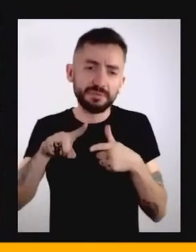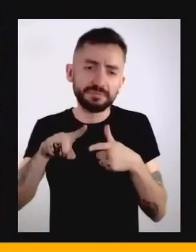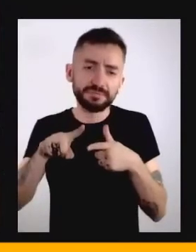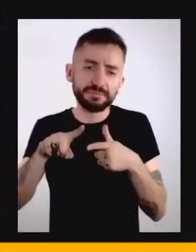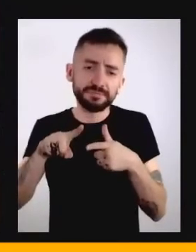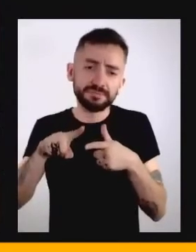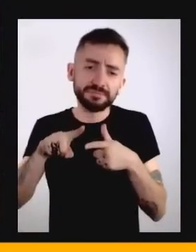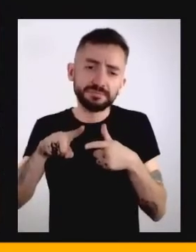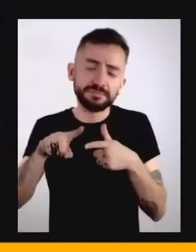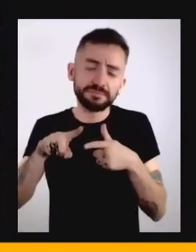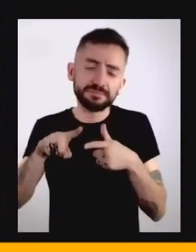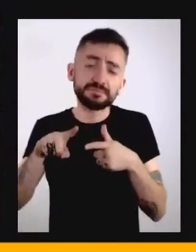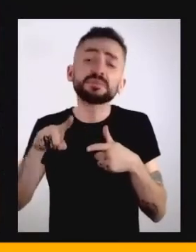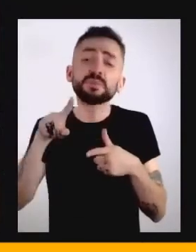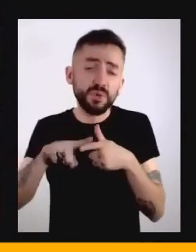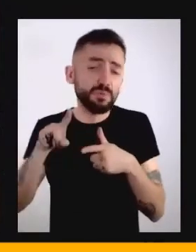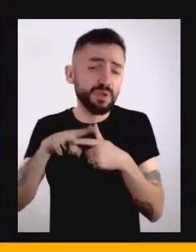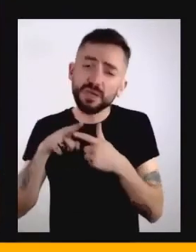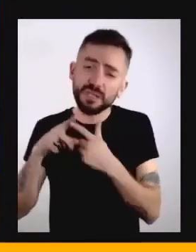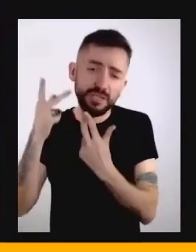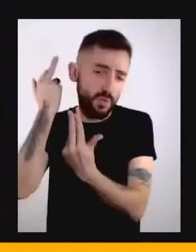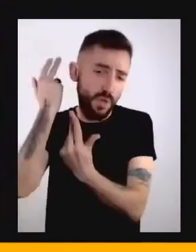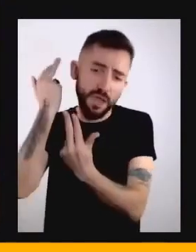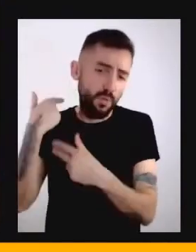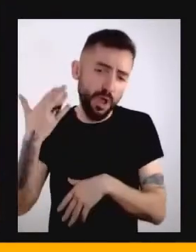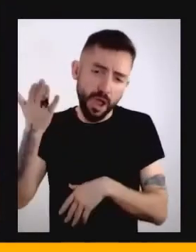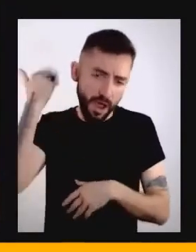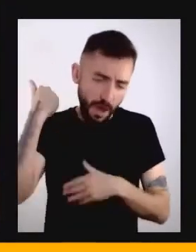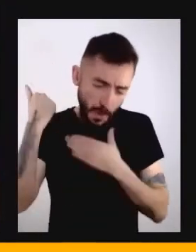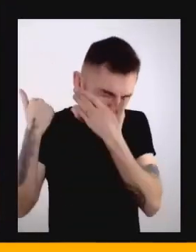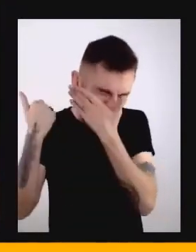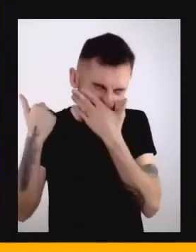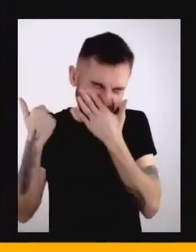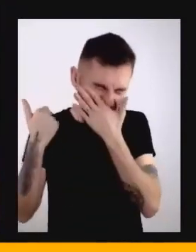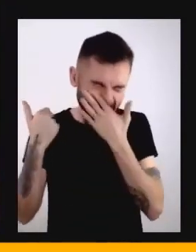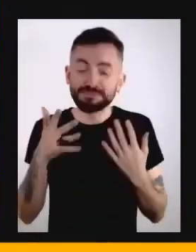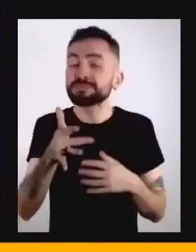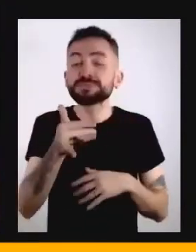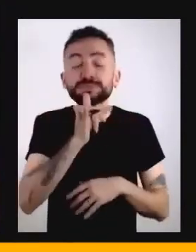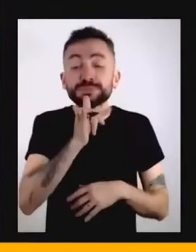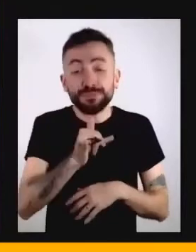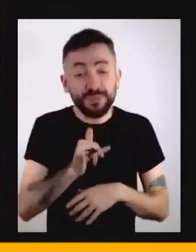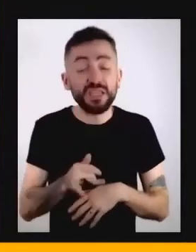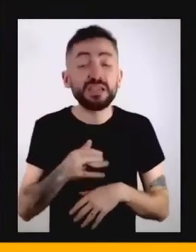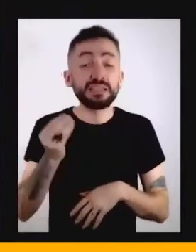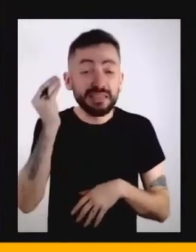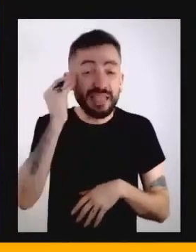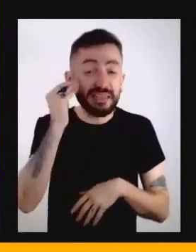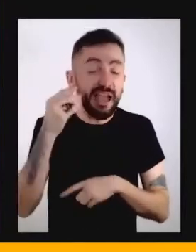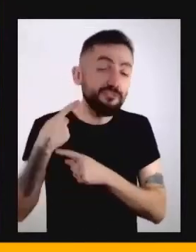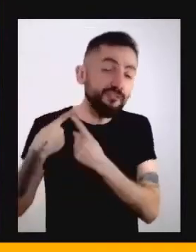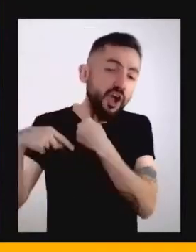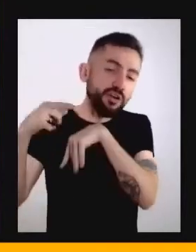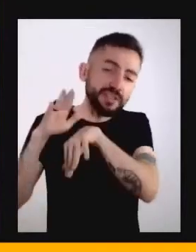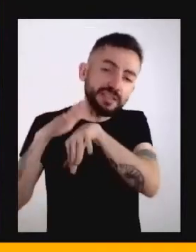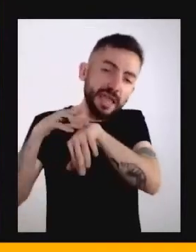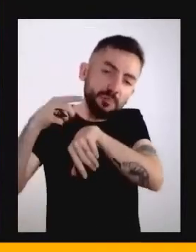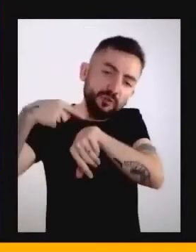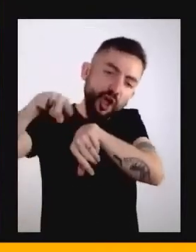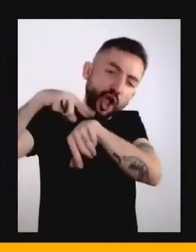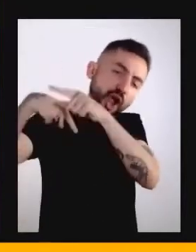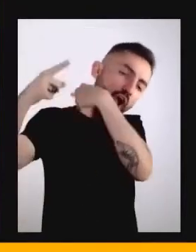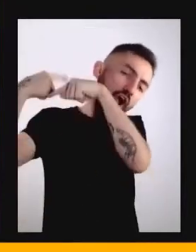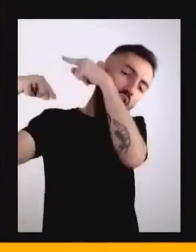que são muito diferentes daquele período. Que se a gente pensasse só em voltar no tempo, essa não seria uma resposta simples